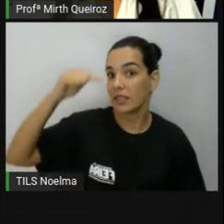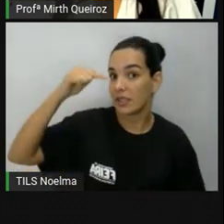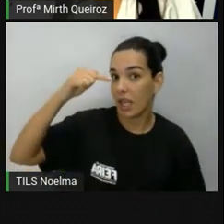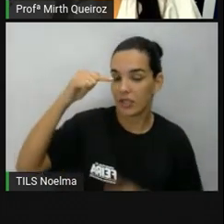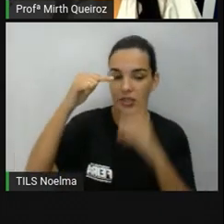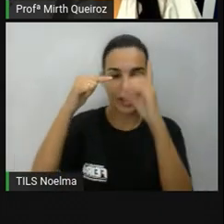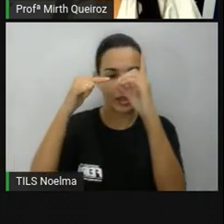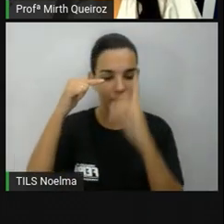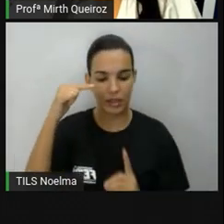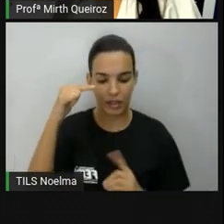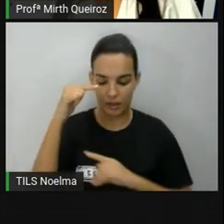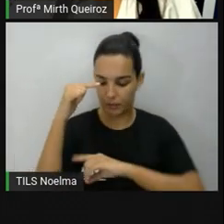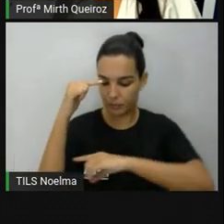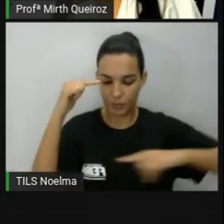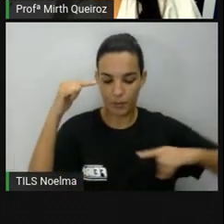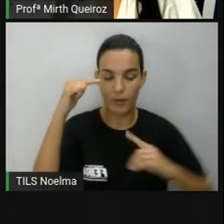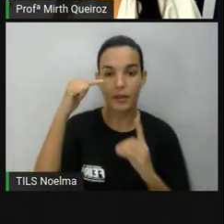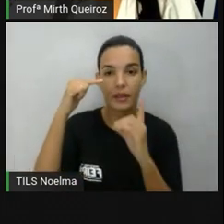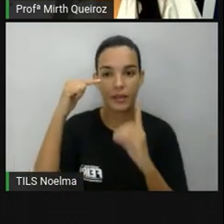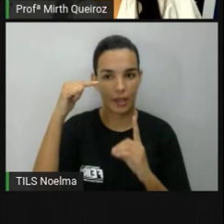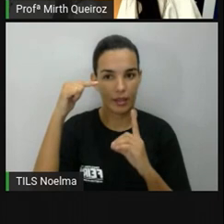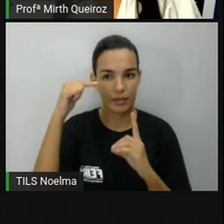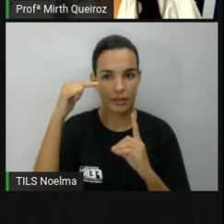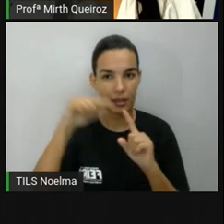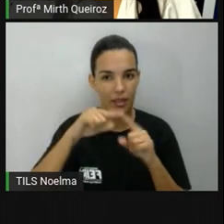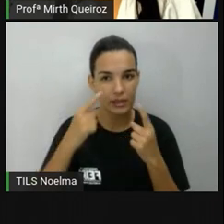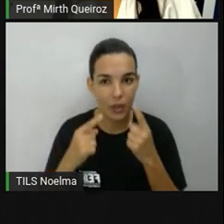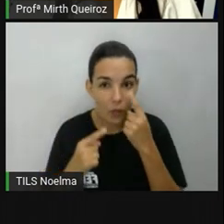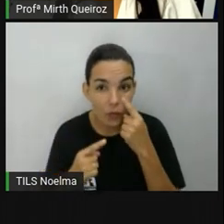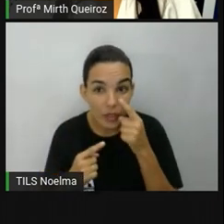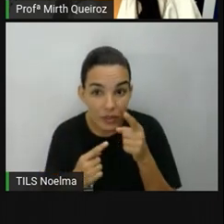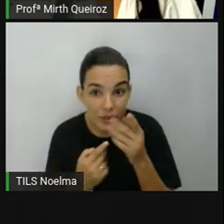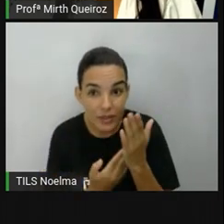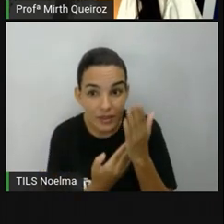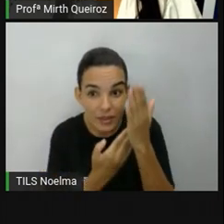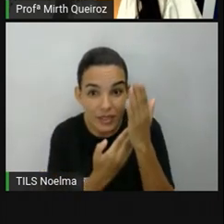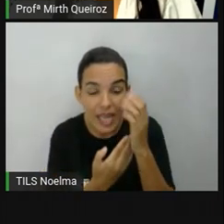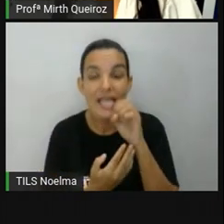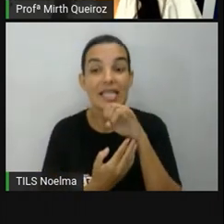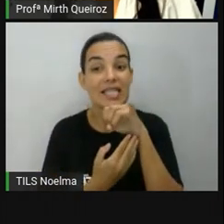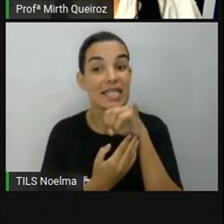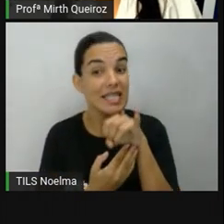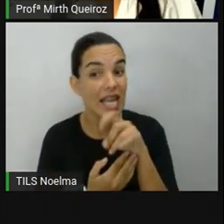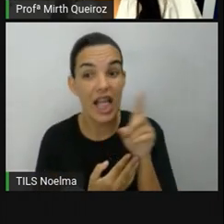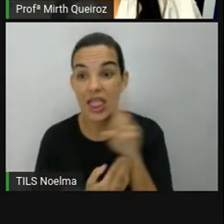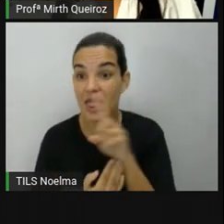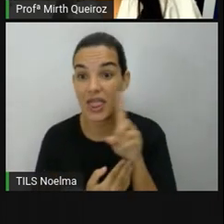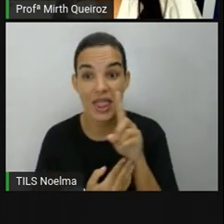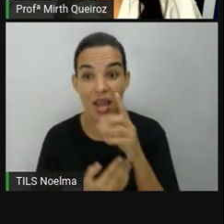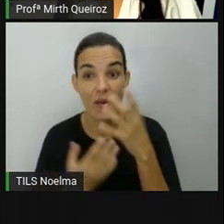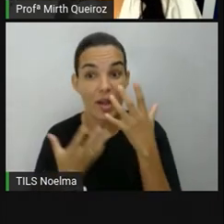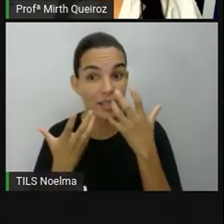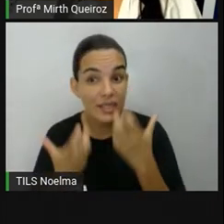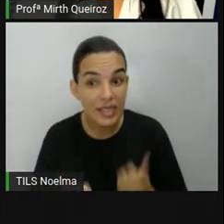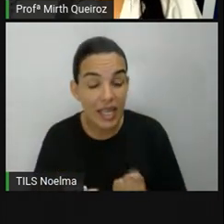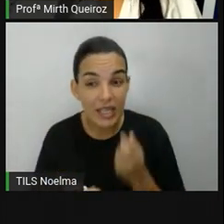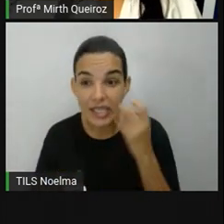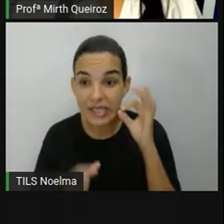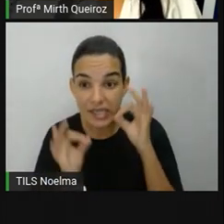E aqui, na coluna, a gente sobe aqui letra D. E vai ser onde está o xzinho aí. Se não acertar